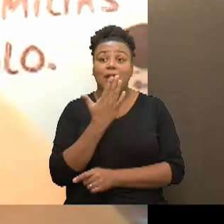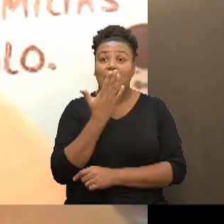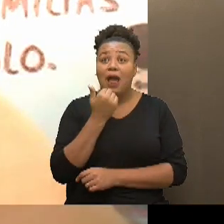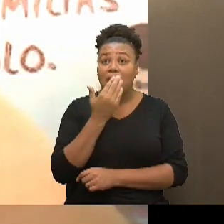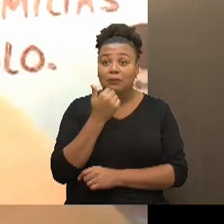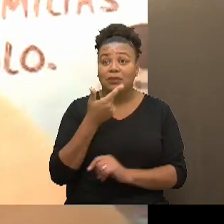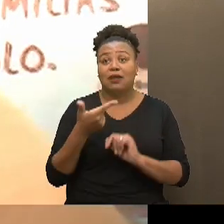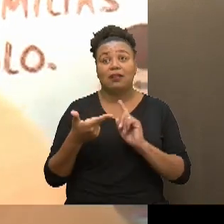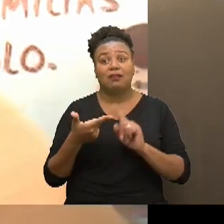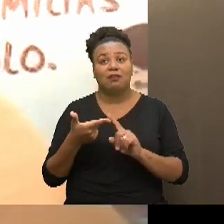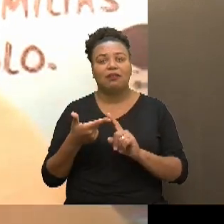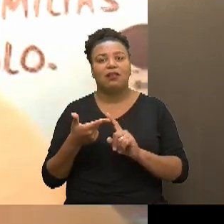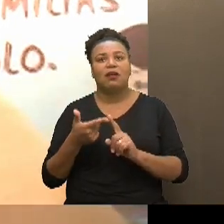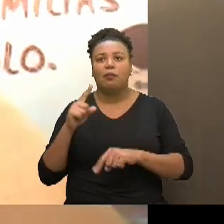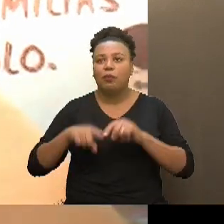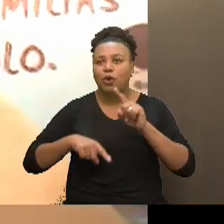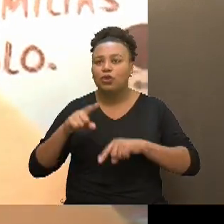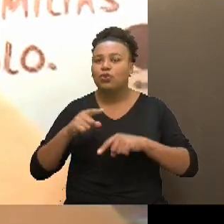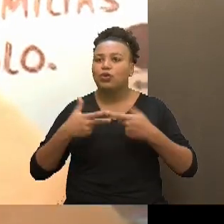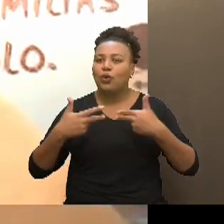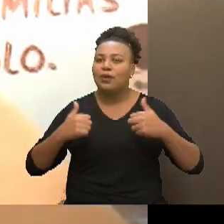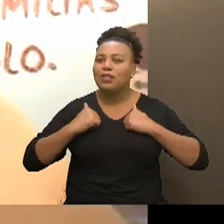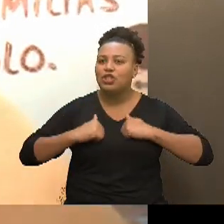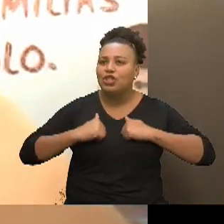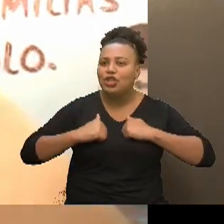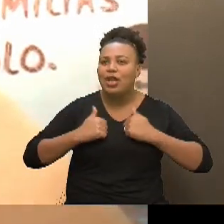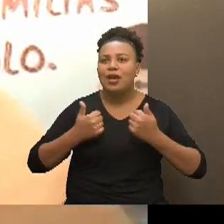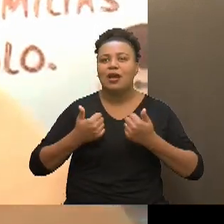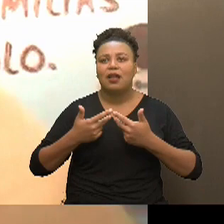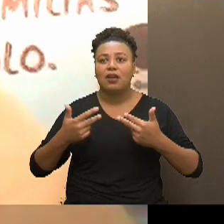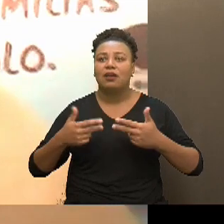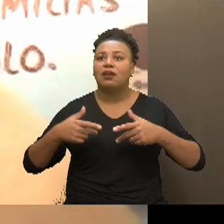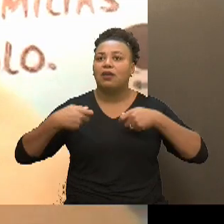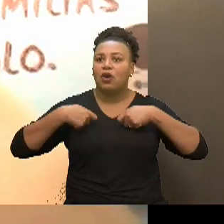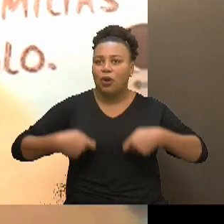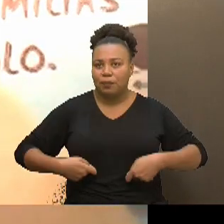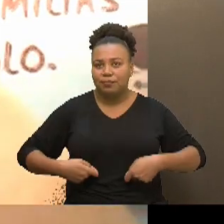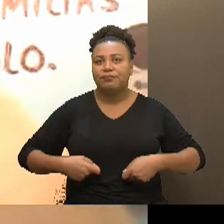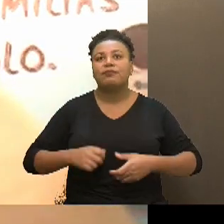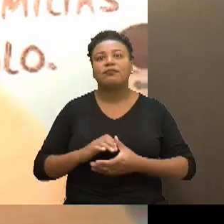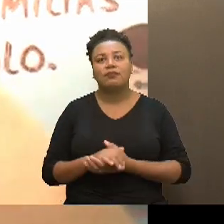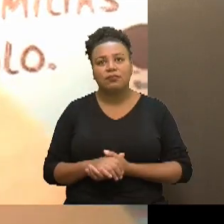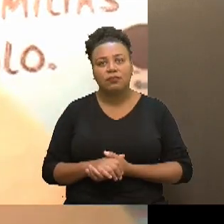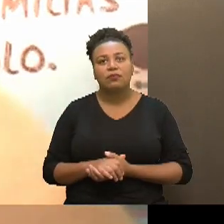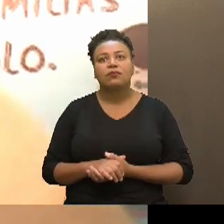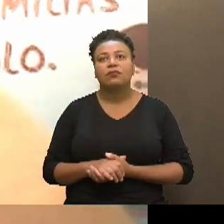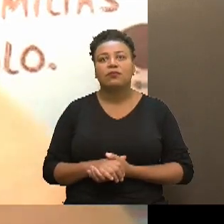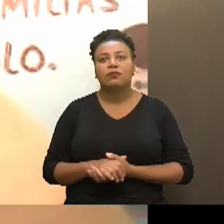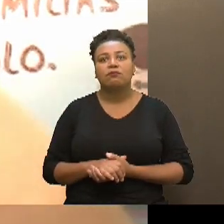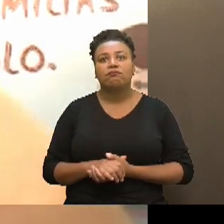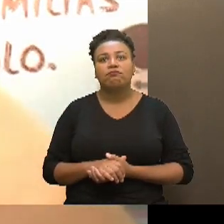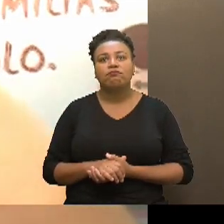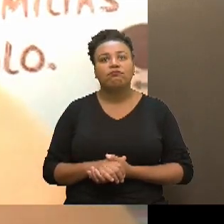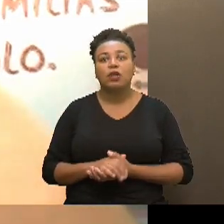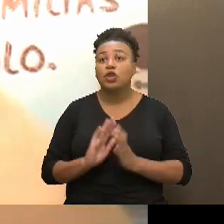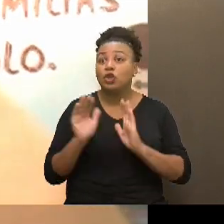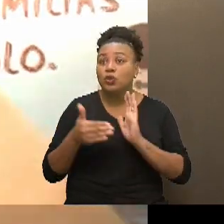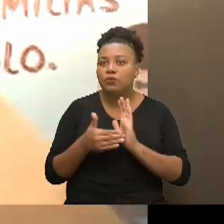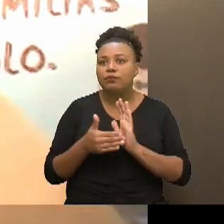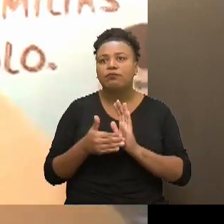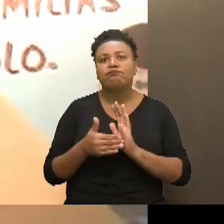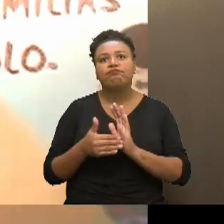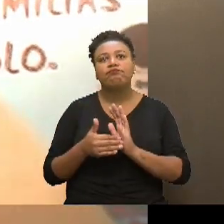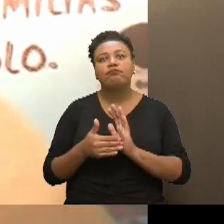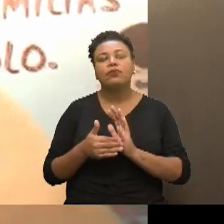alimentação, produtos de higiene, né, e... Vestuário. Vestuário, né, então, foi tudo isso que